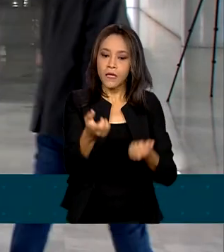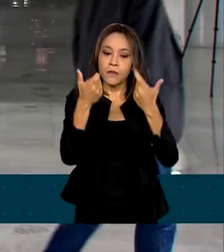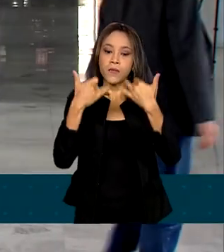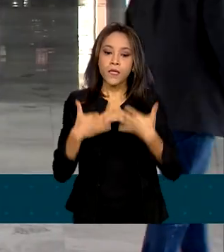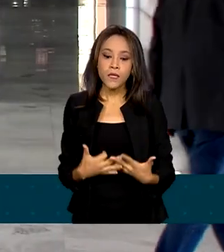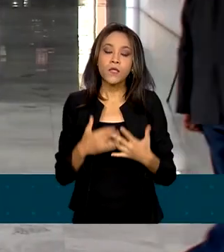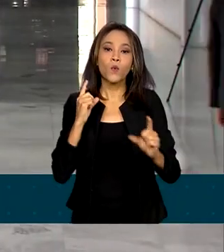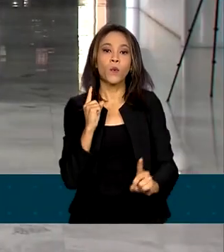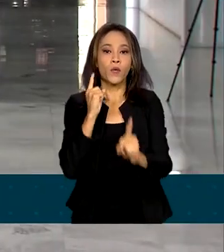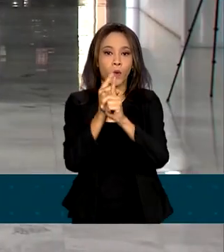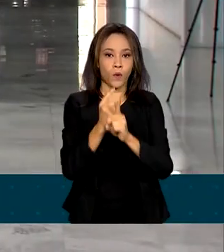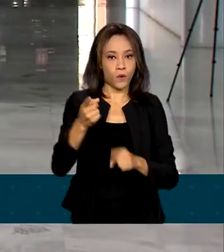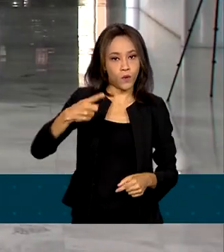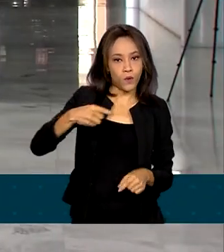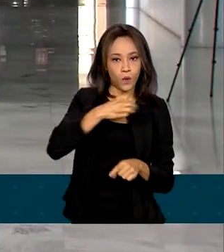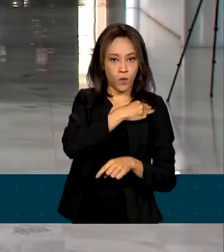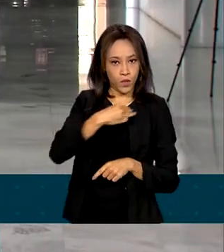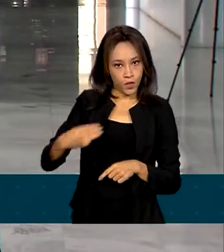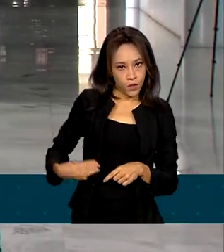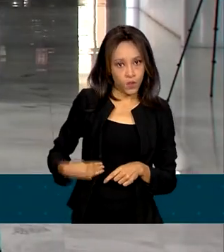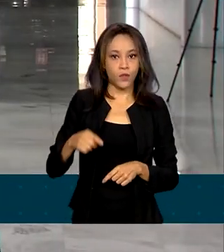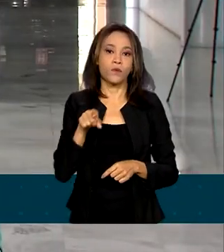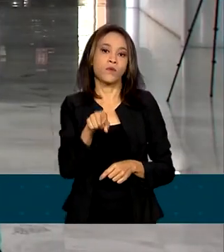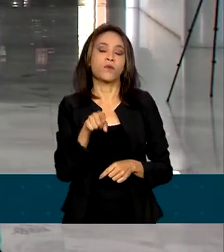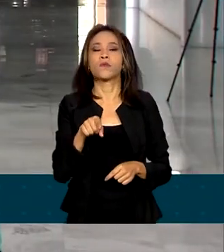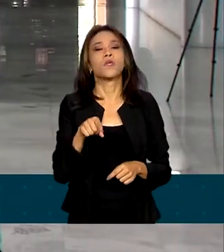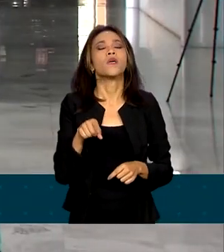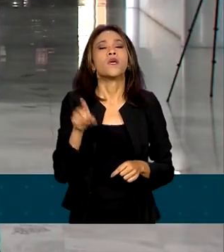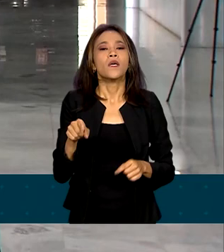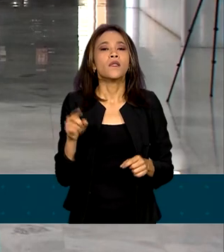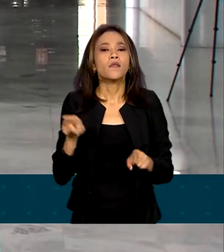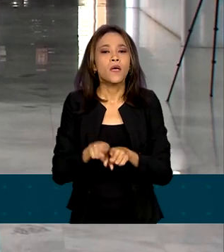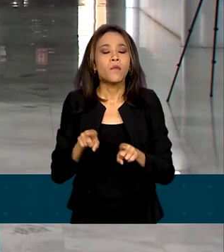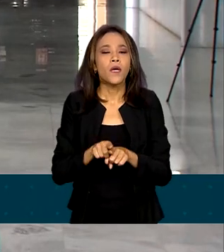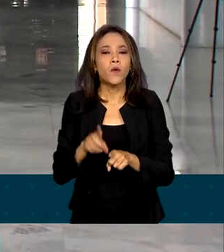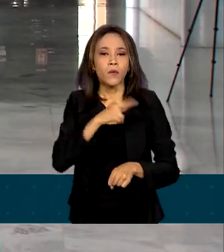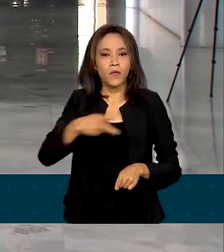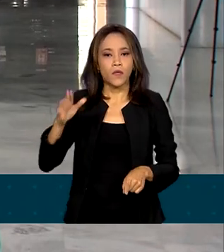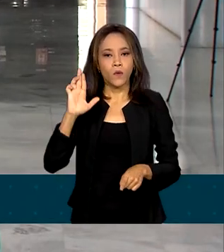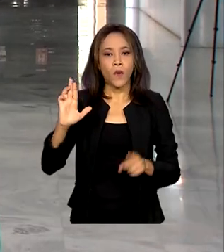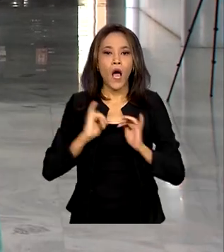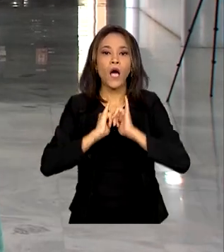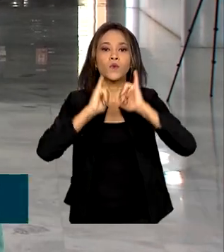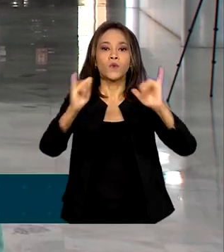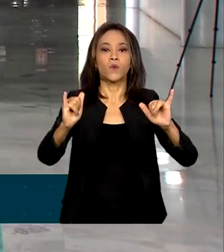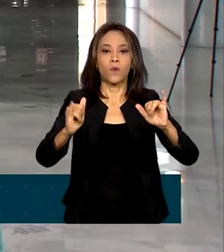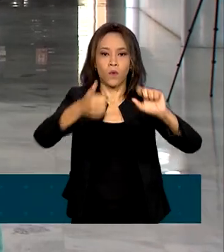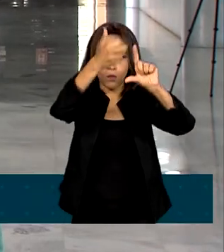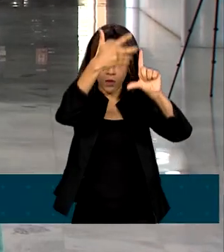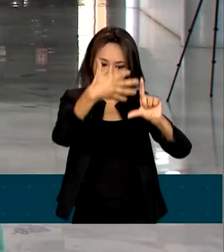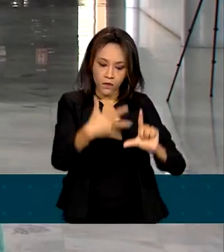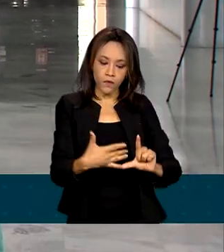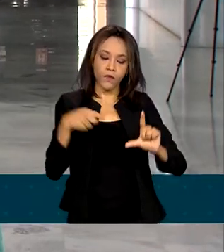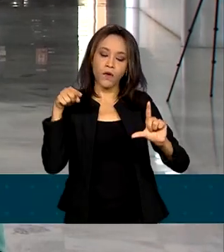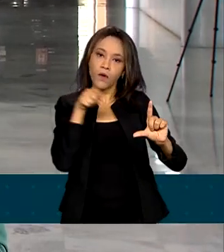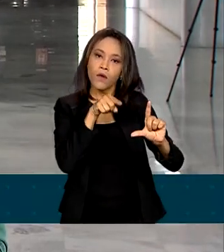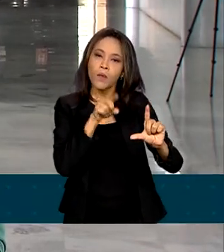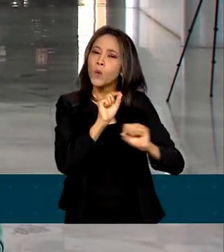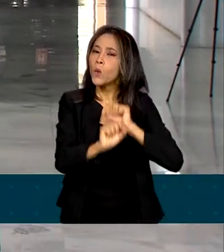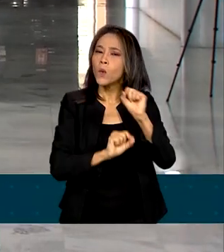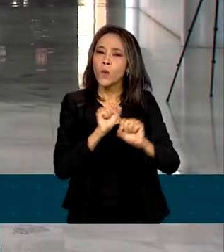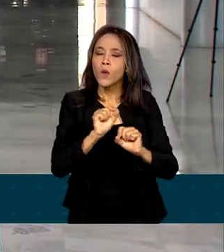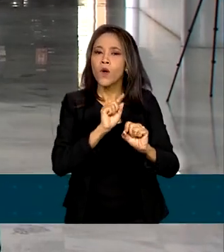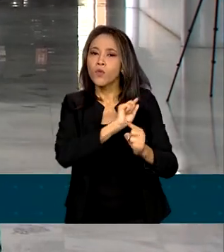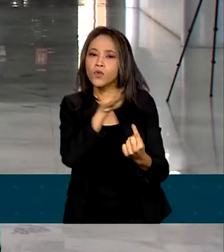o presidente Luiz Inácio Lula da Silva também anunciou a plataforma Mãos à Obra. A ferramenta vai permitir